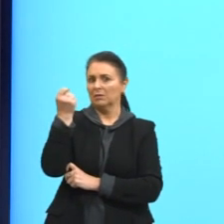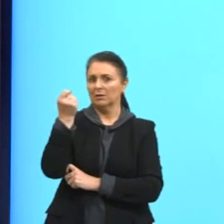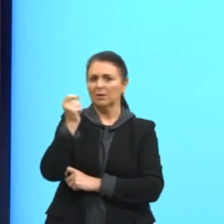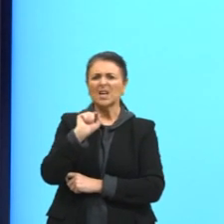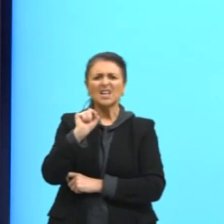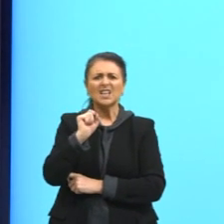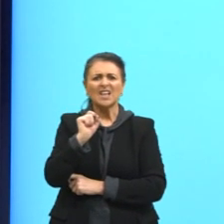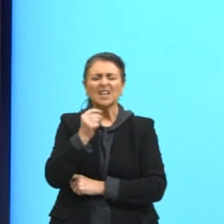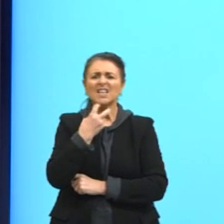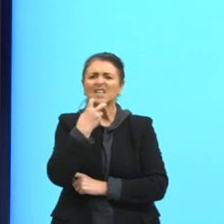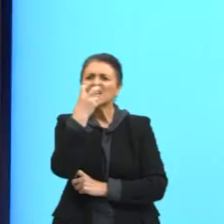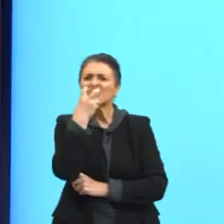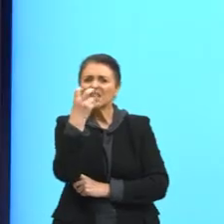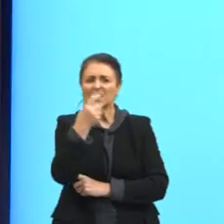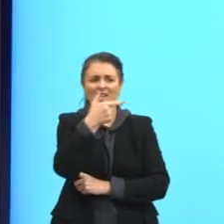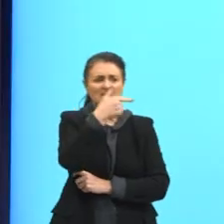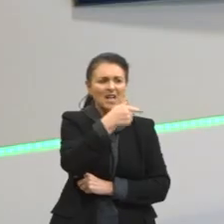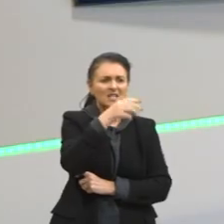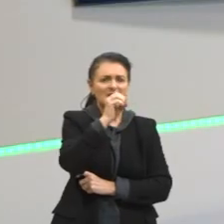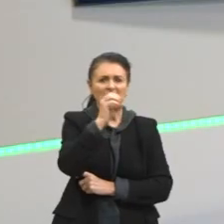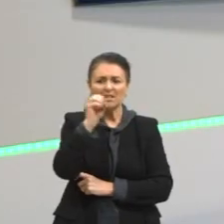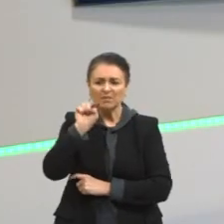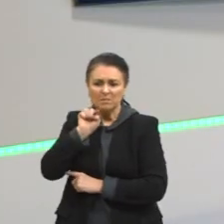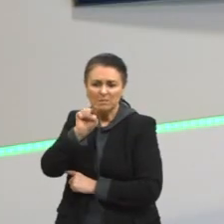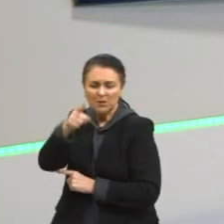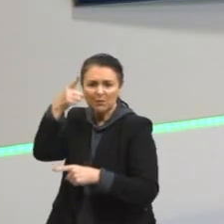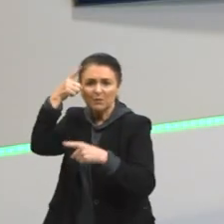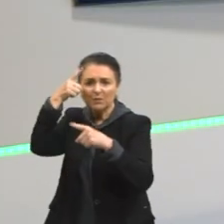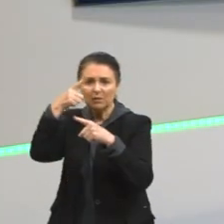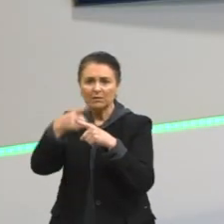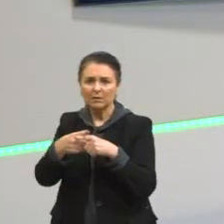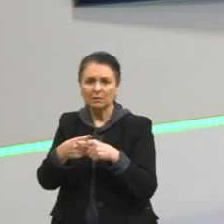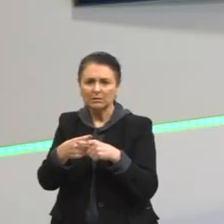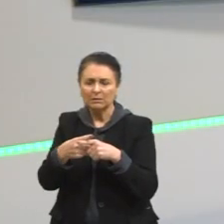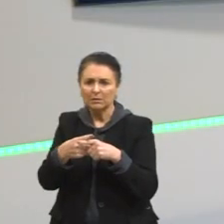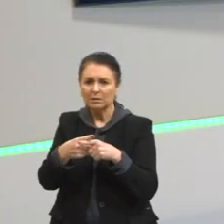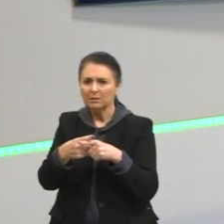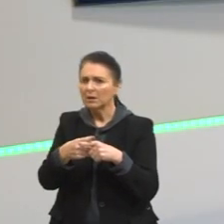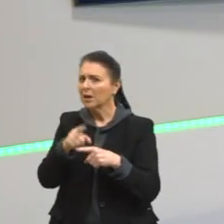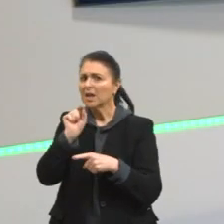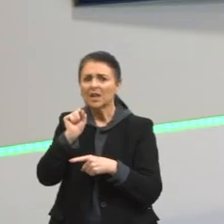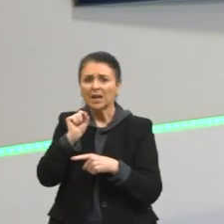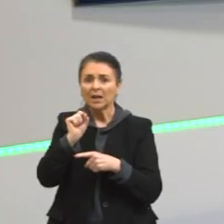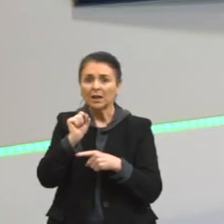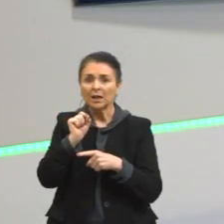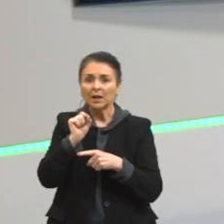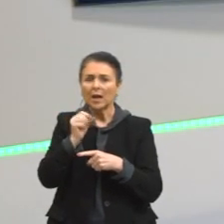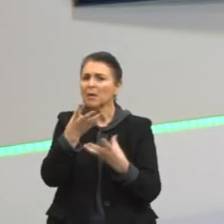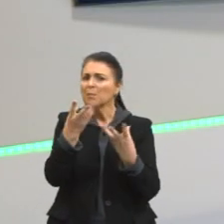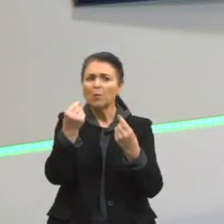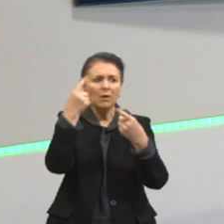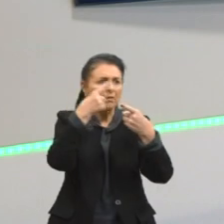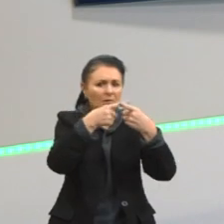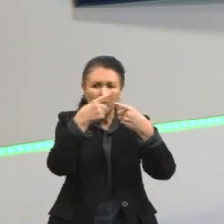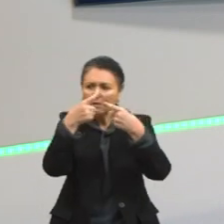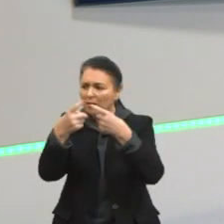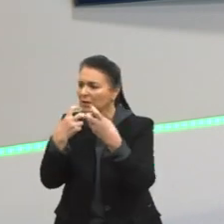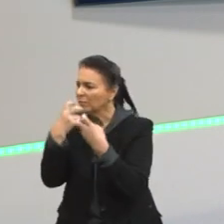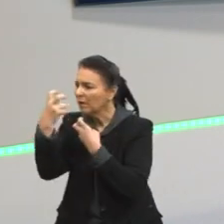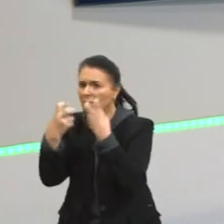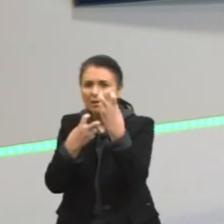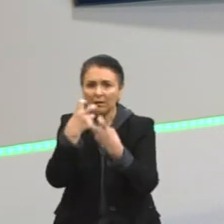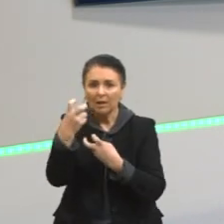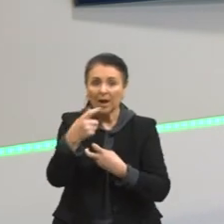gritaria setecentas mil vezes? É muita vez para gritar. Então, esses